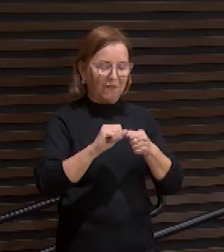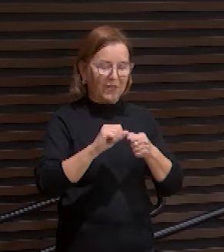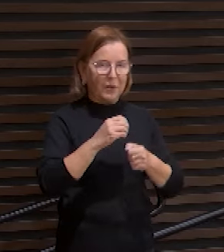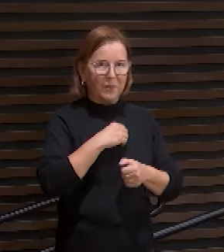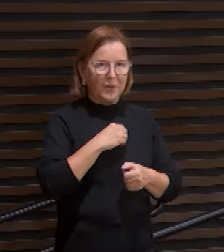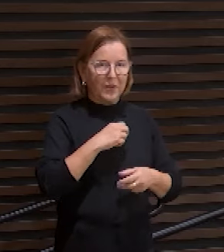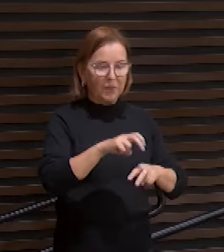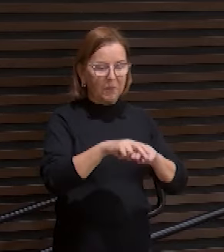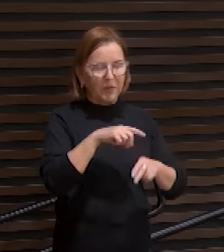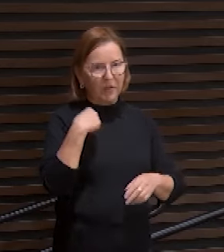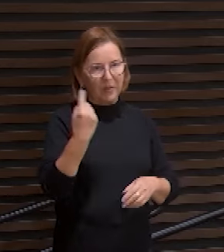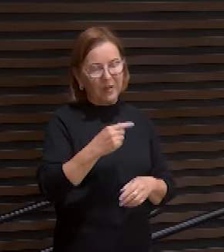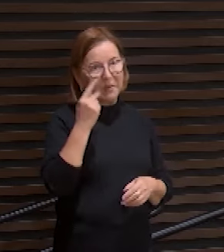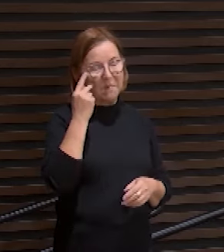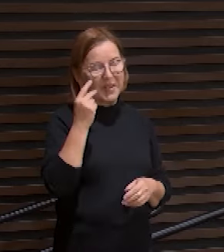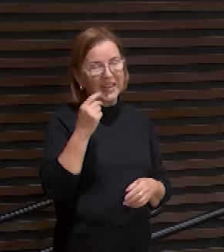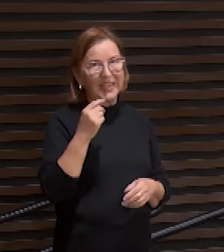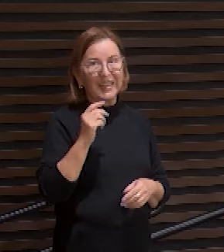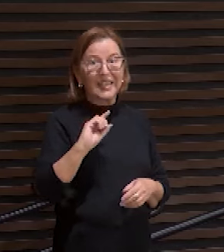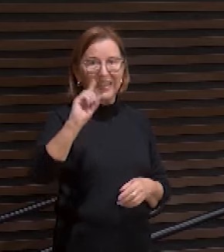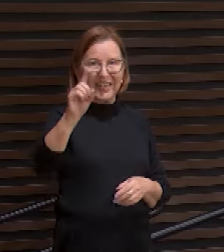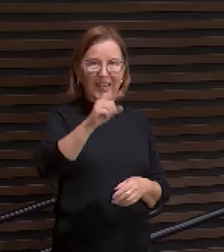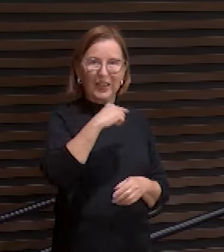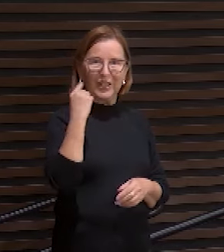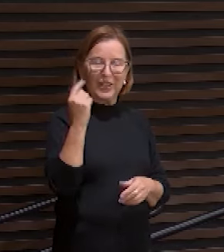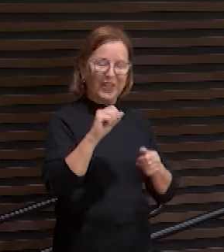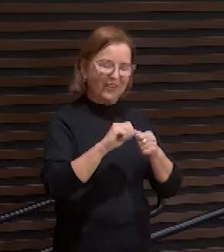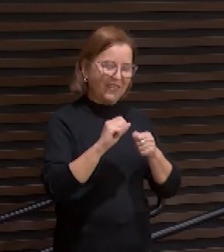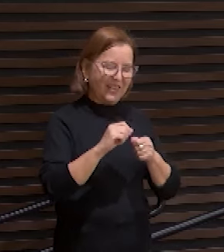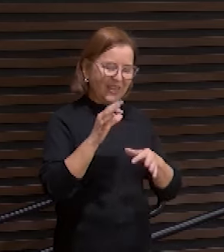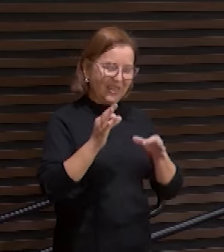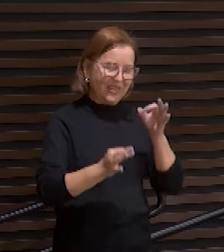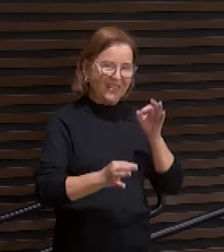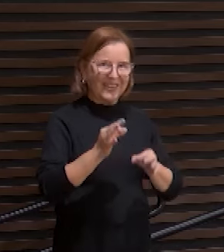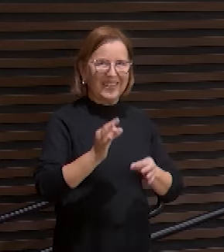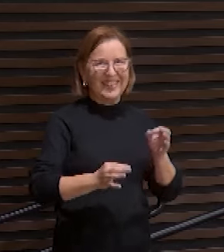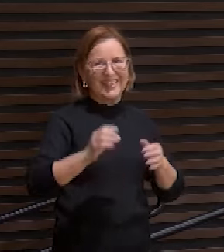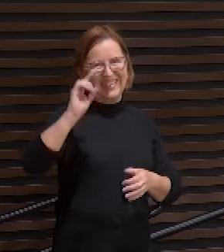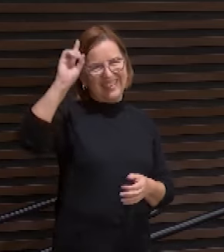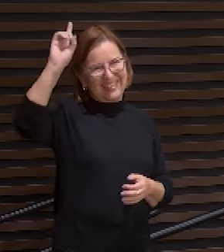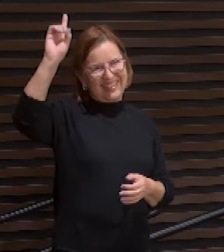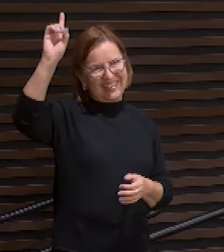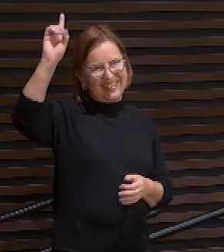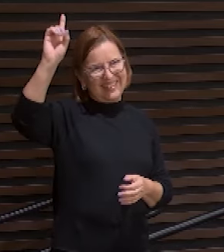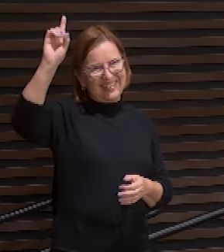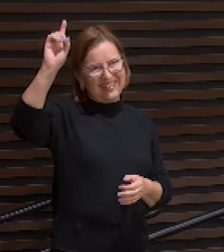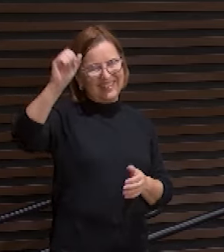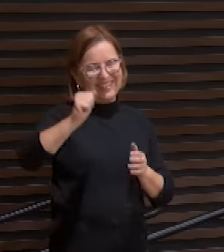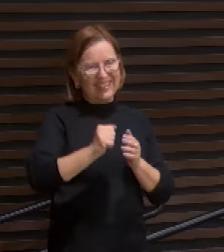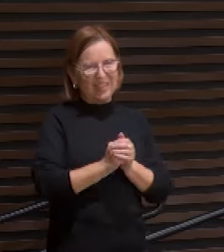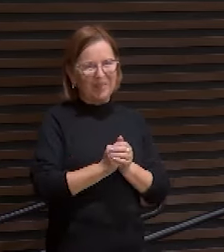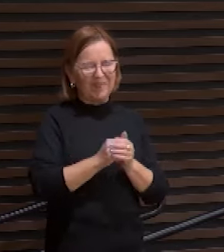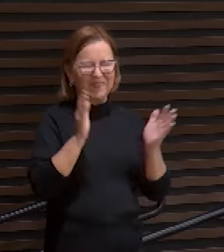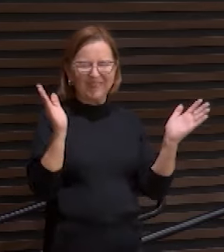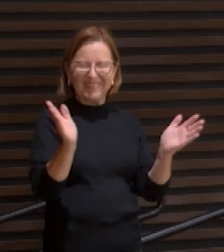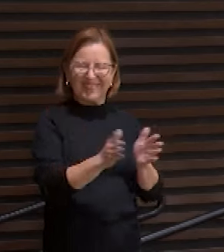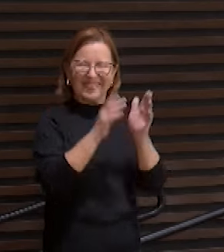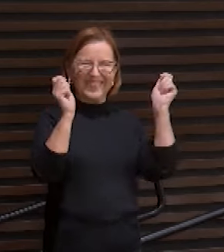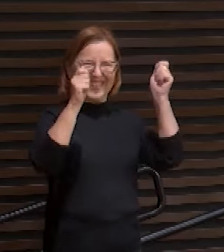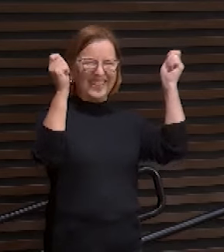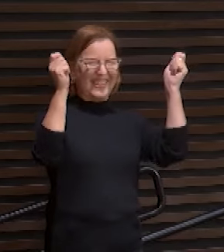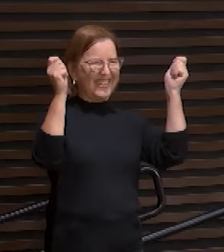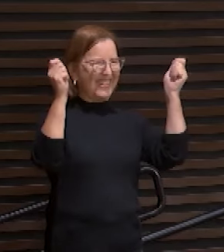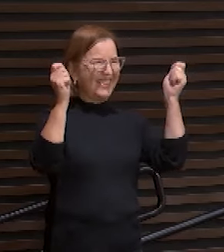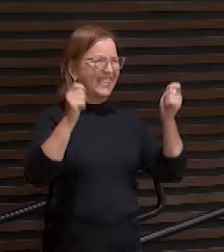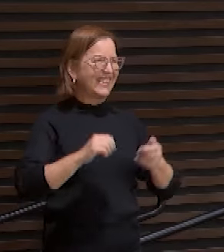nós para que nele fôssemos feitos justiça de Deus aleluia meus irmãos